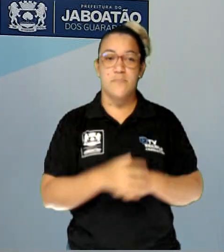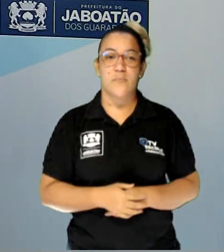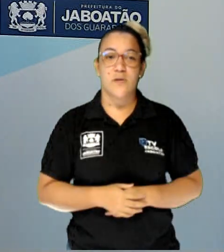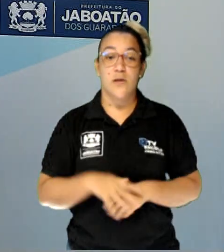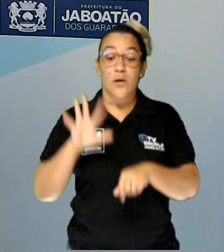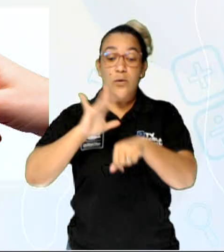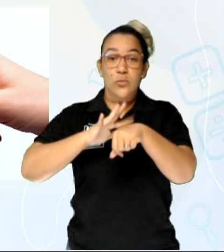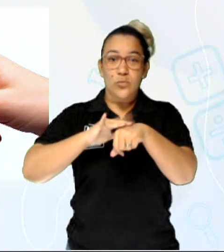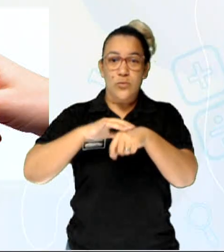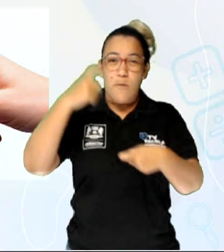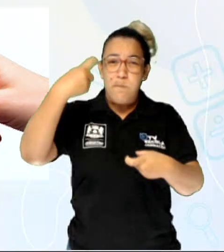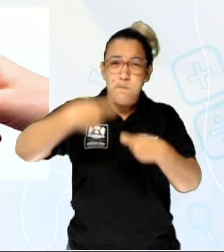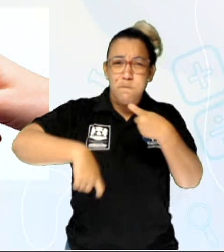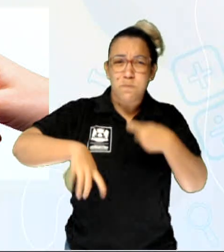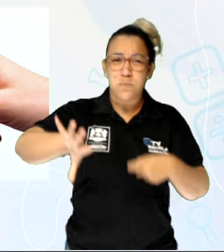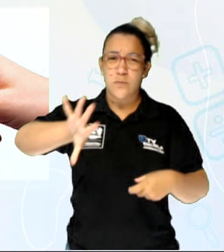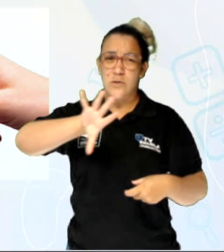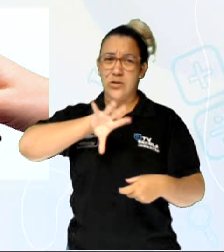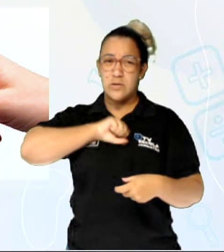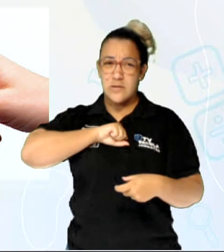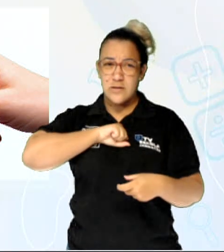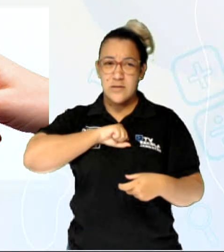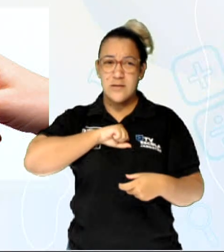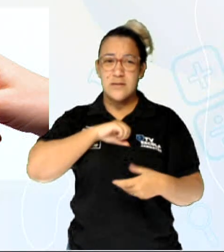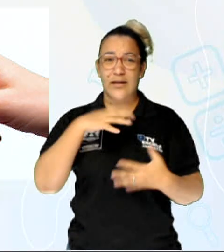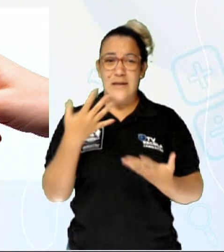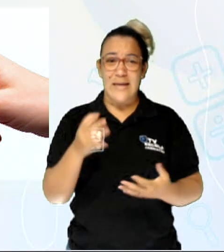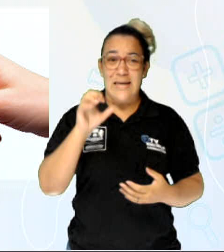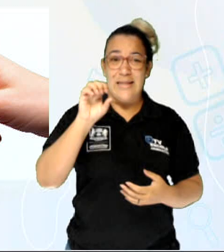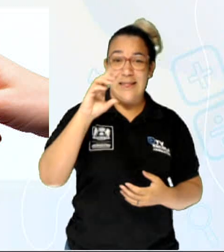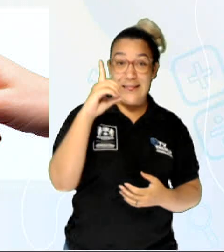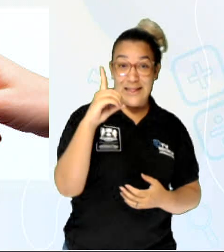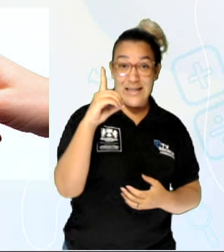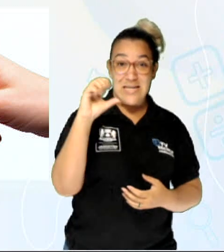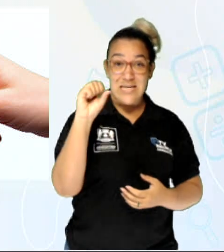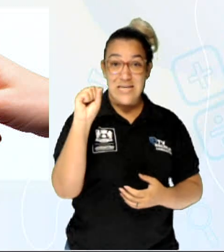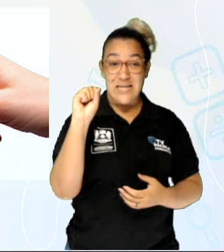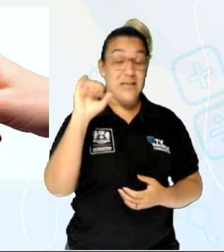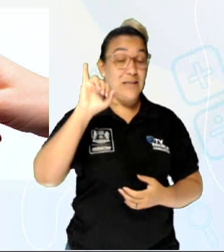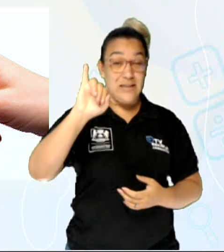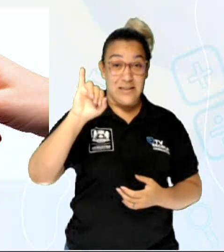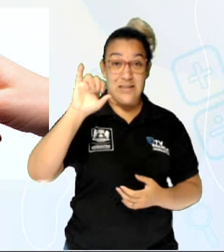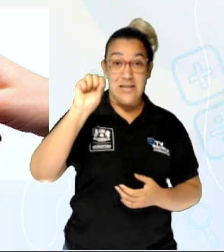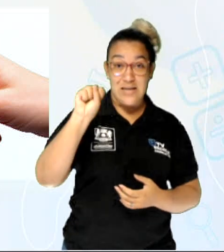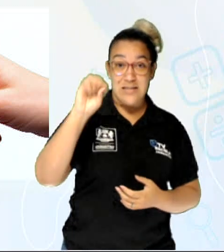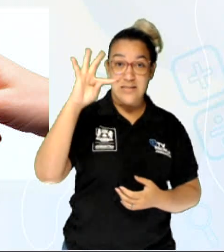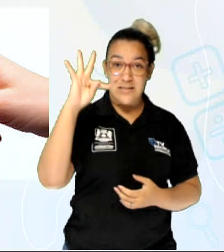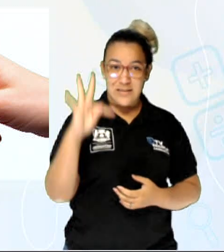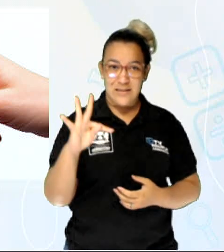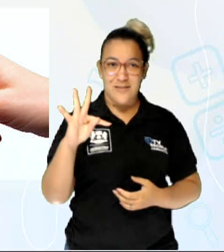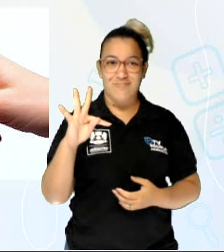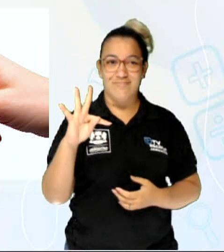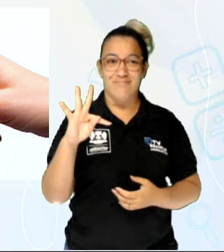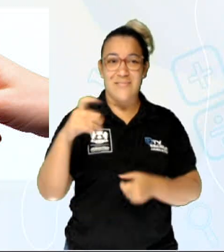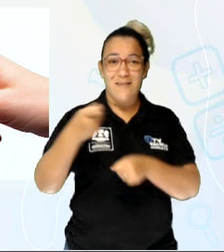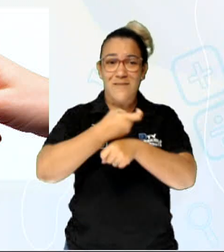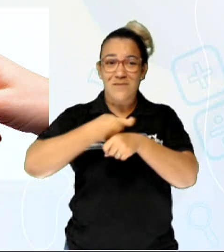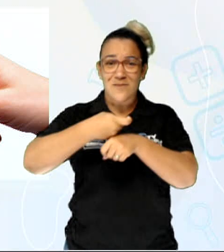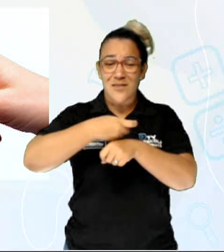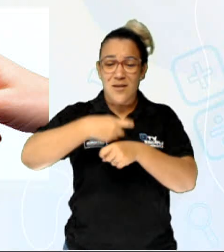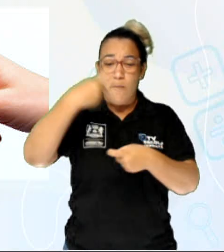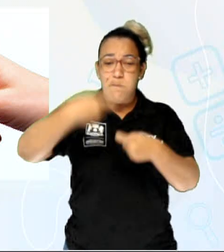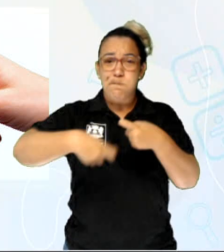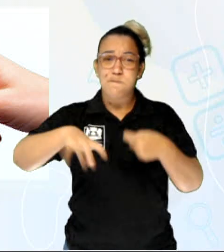sexualmente transmissíveis, atualmente chamadas de ISTs, né? De infecções sexualmente transmissíveis,